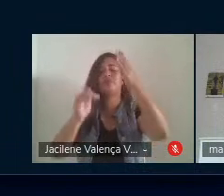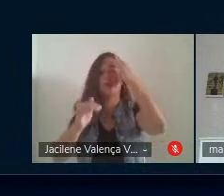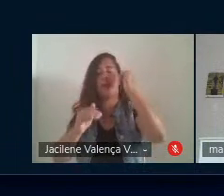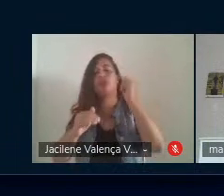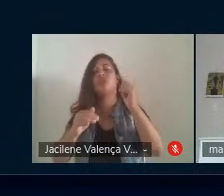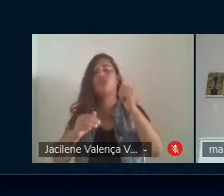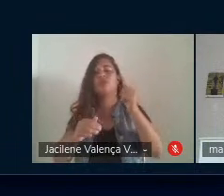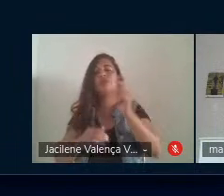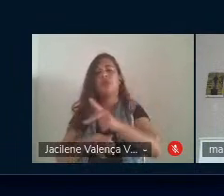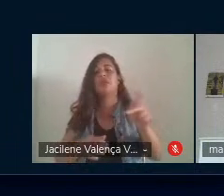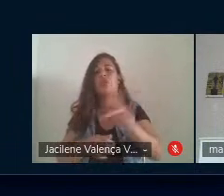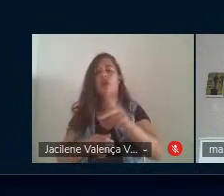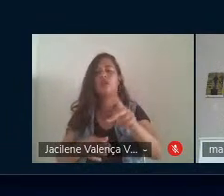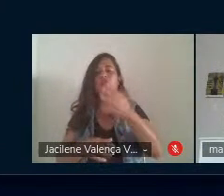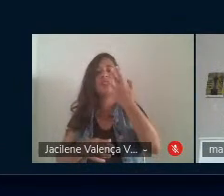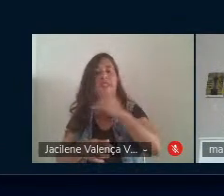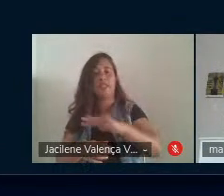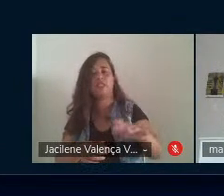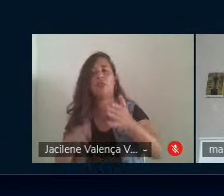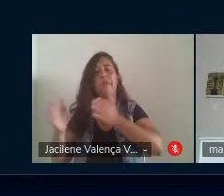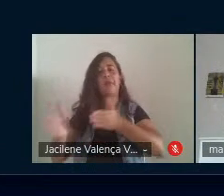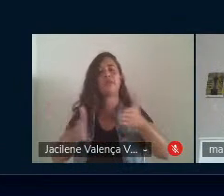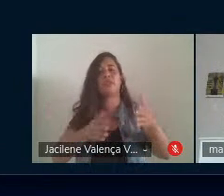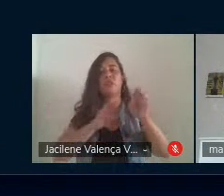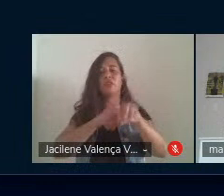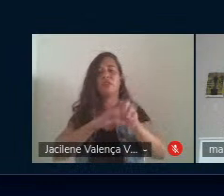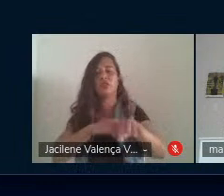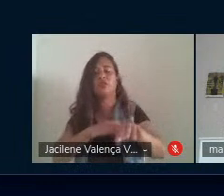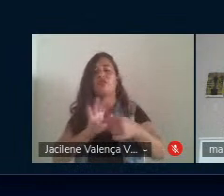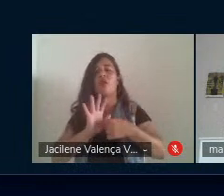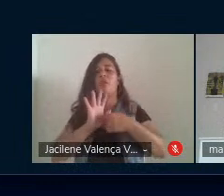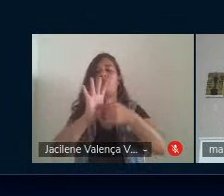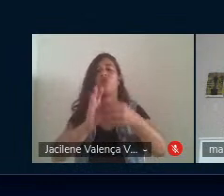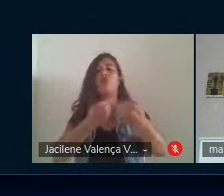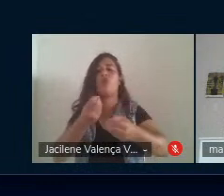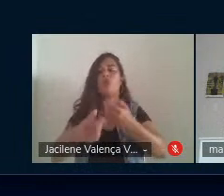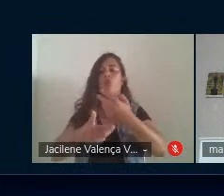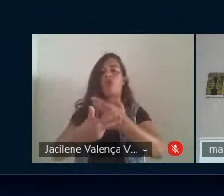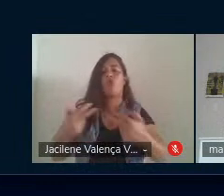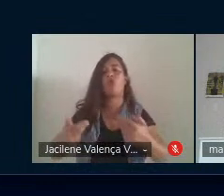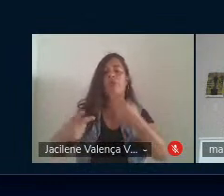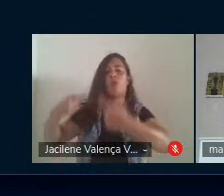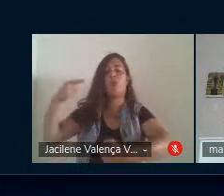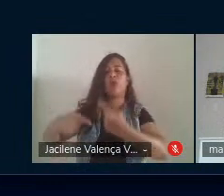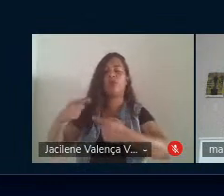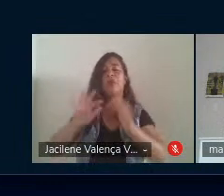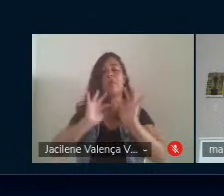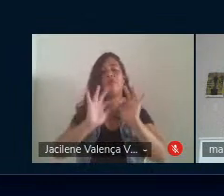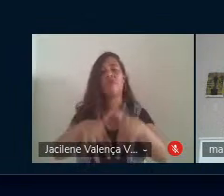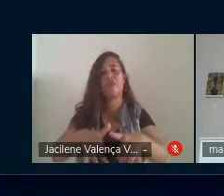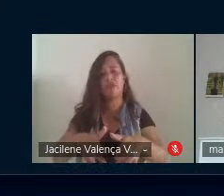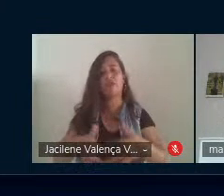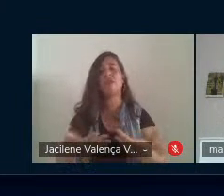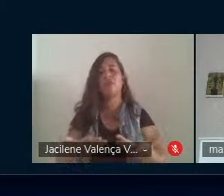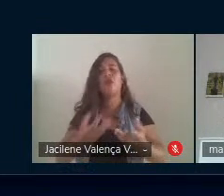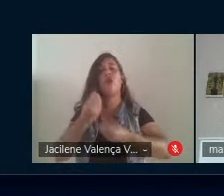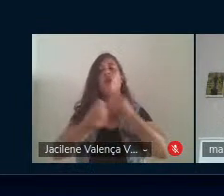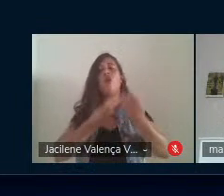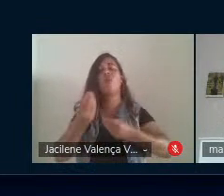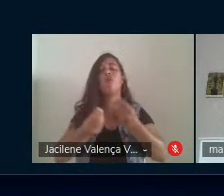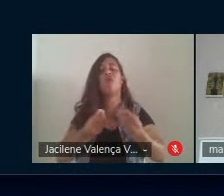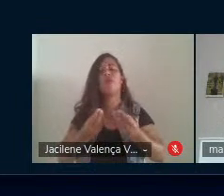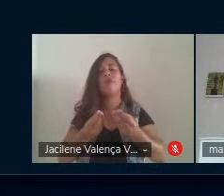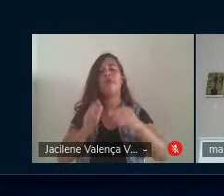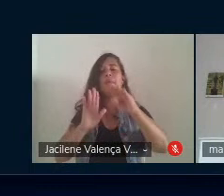crianças, o processo educativo foi se revelando como ato político e, por fim, o fazer, pautado na